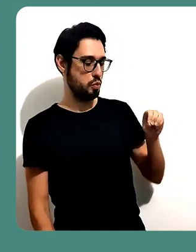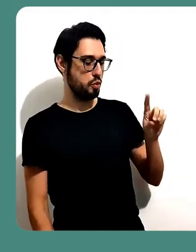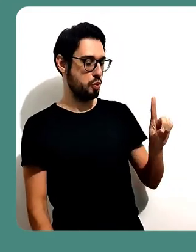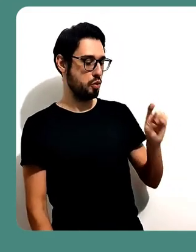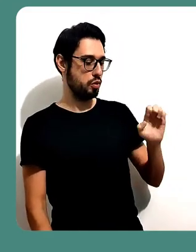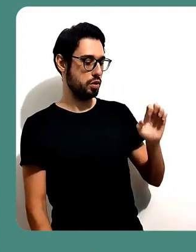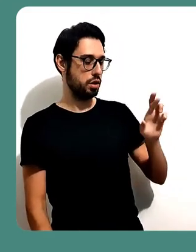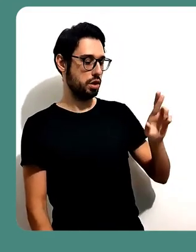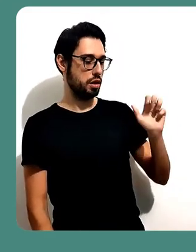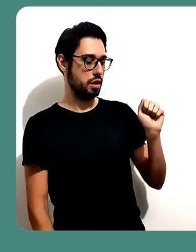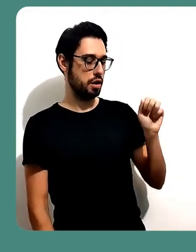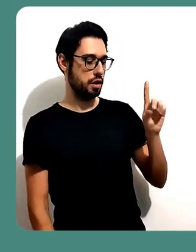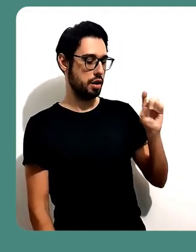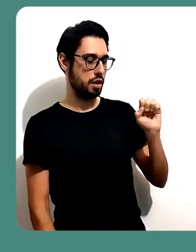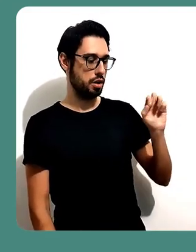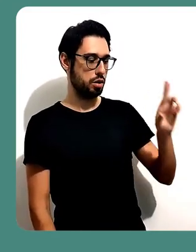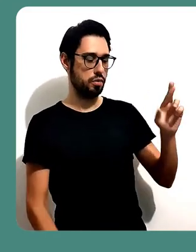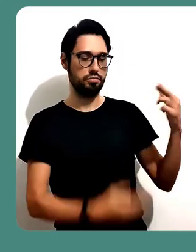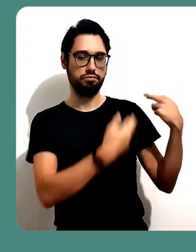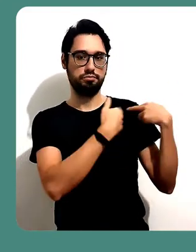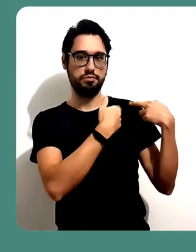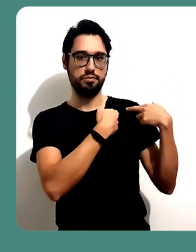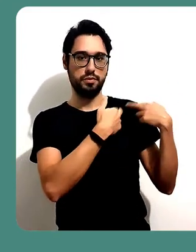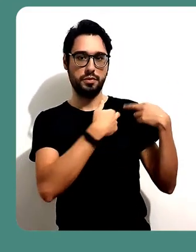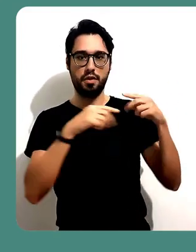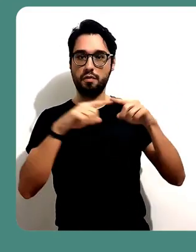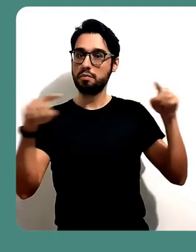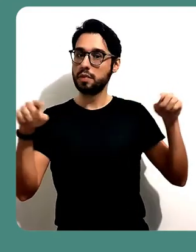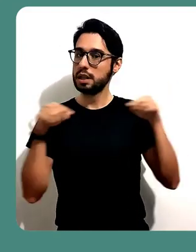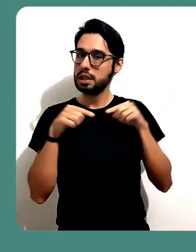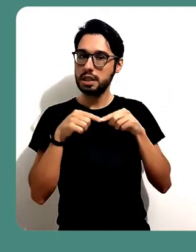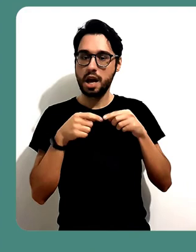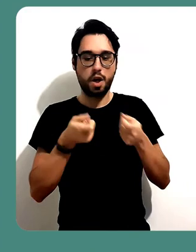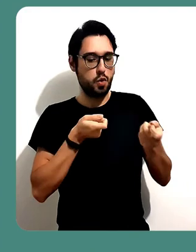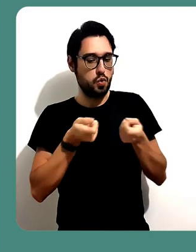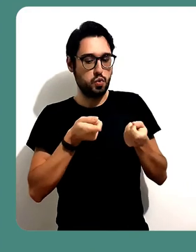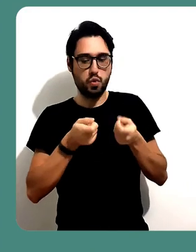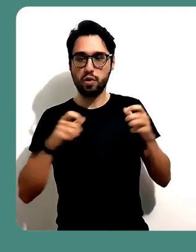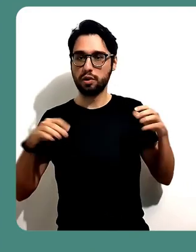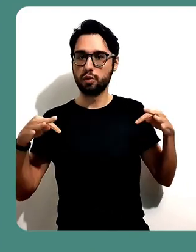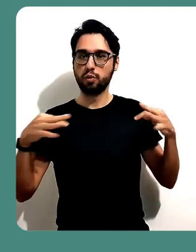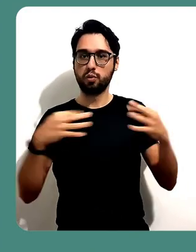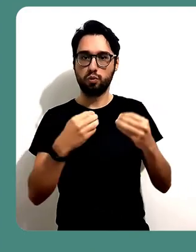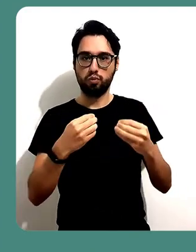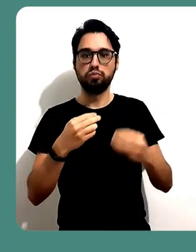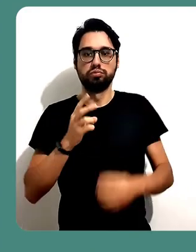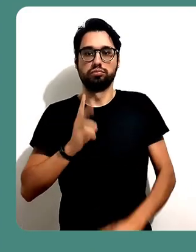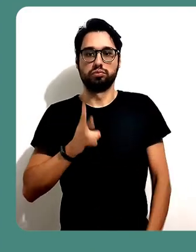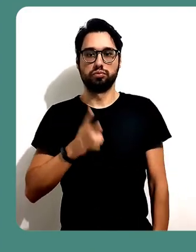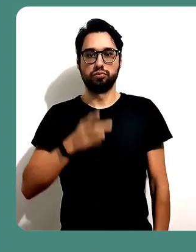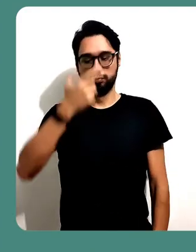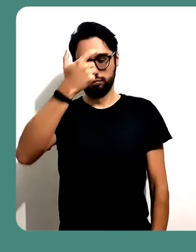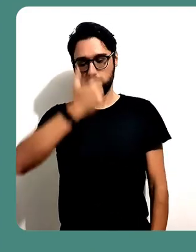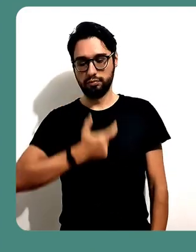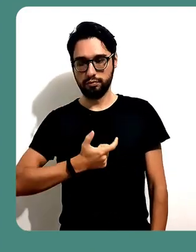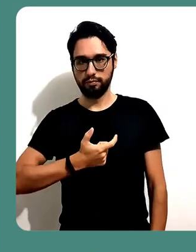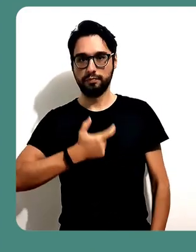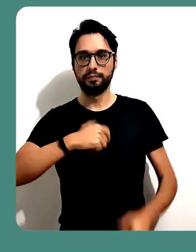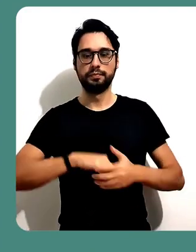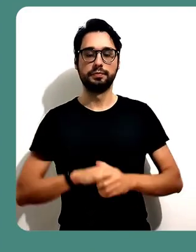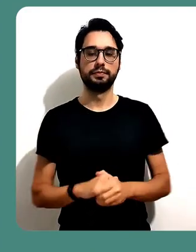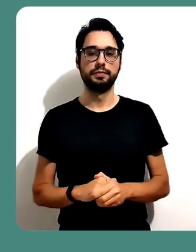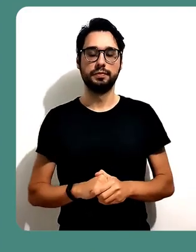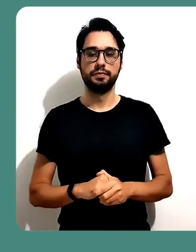da reunião. Isso significa que eu continuo tendo controle sobre todas as